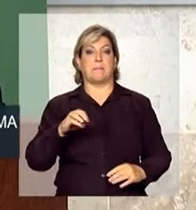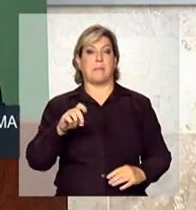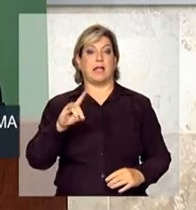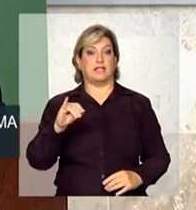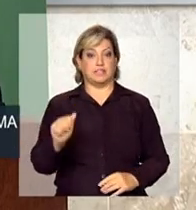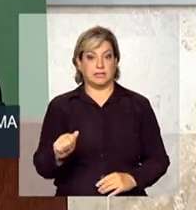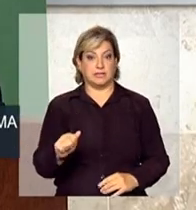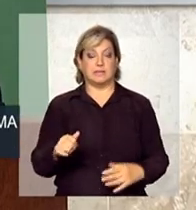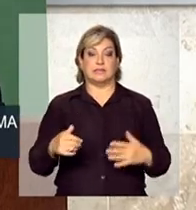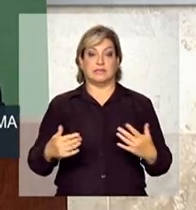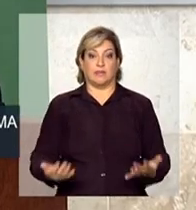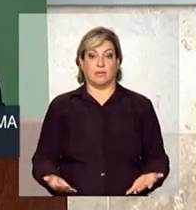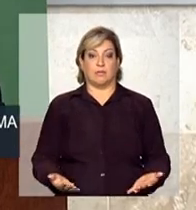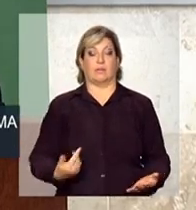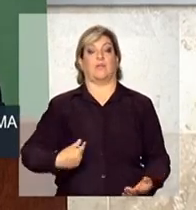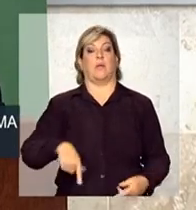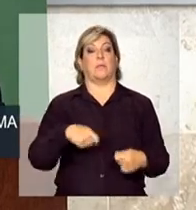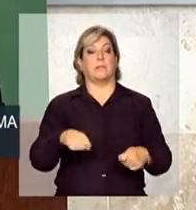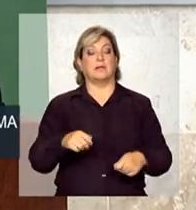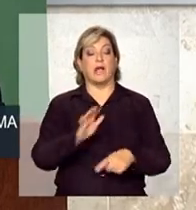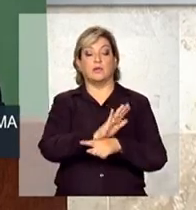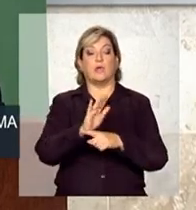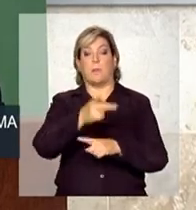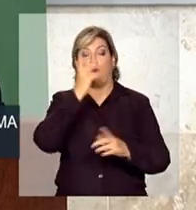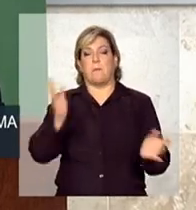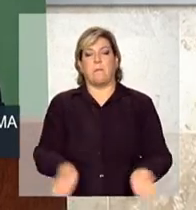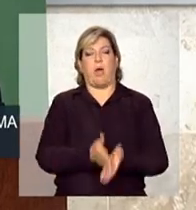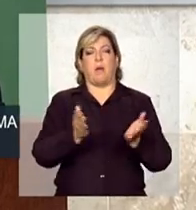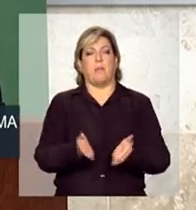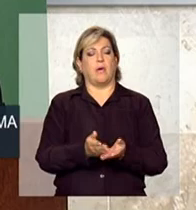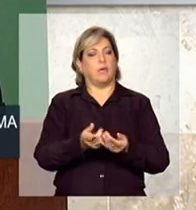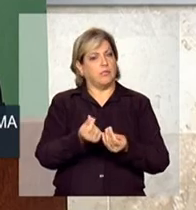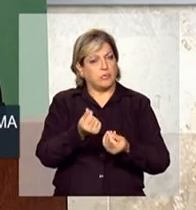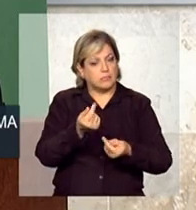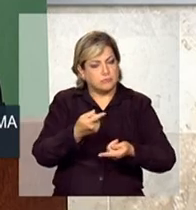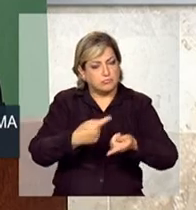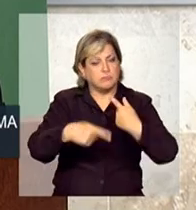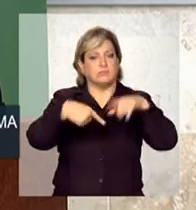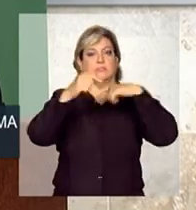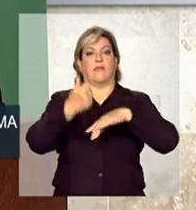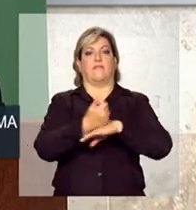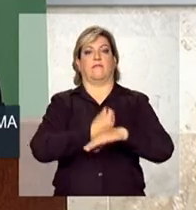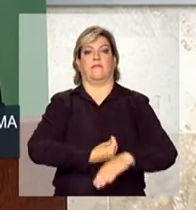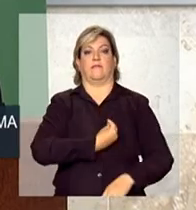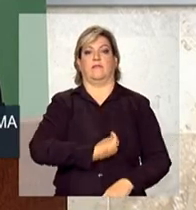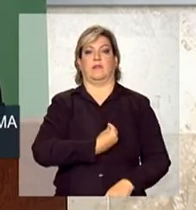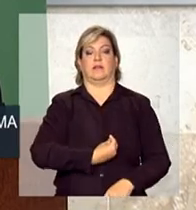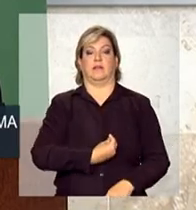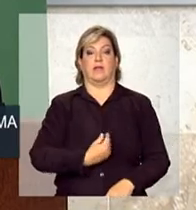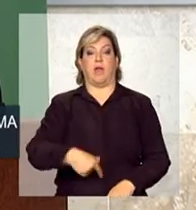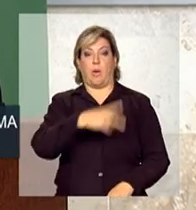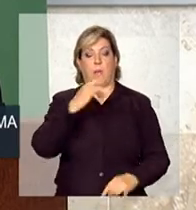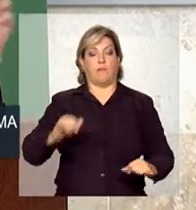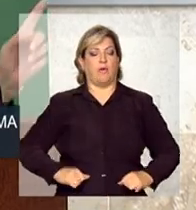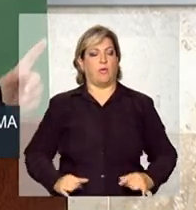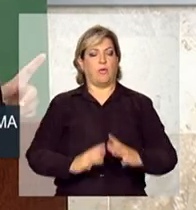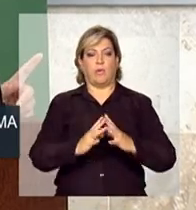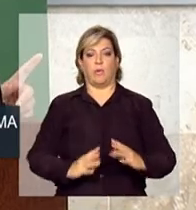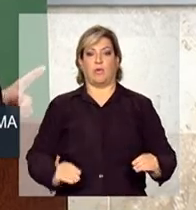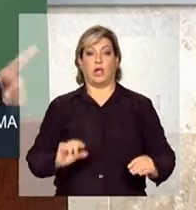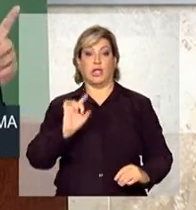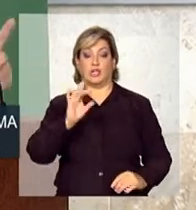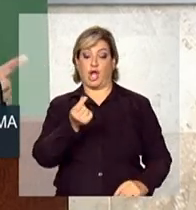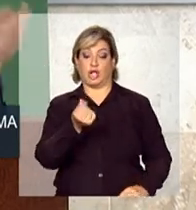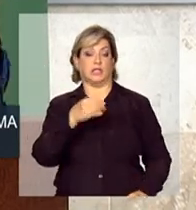também de tirar o povo da miséria. Temos de assegurar que o povo tenha saída. E saída não é só